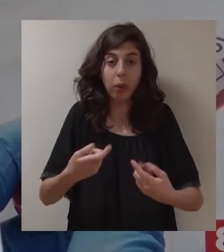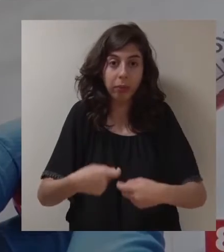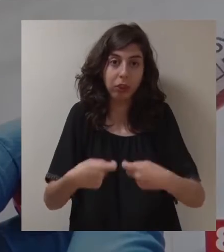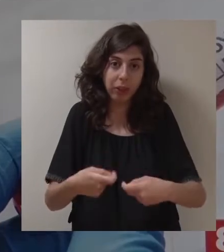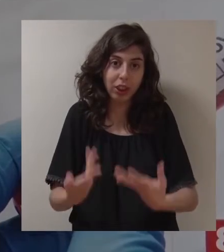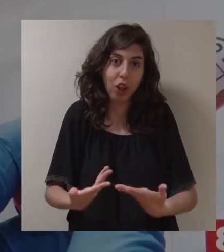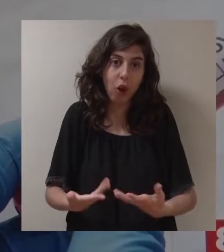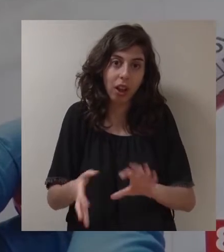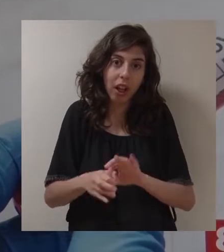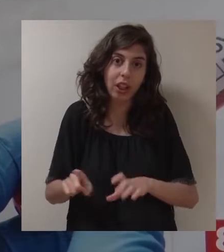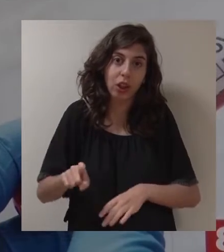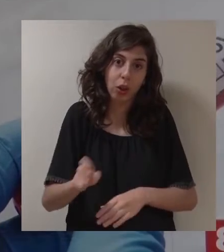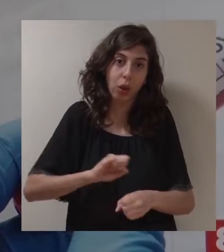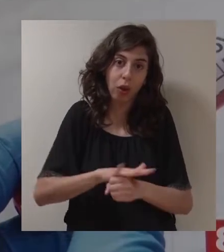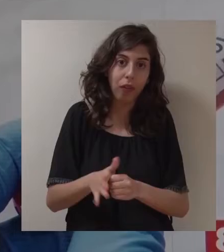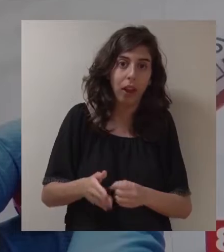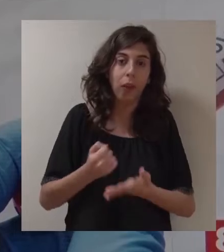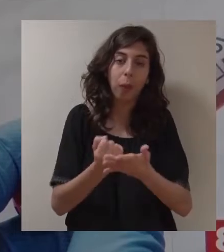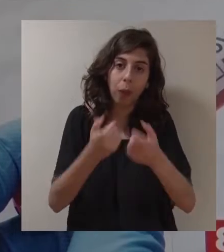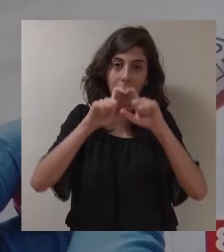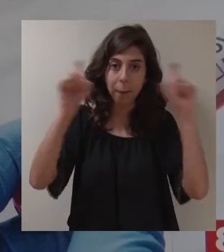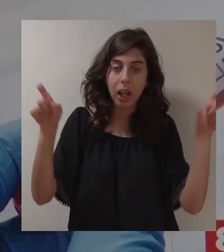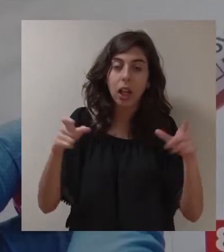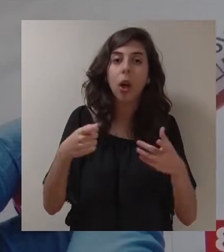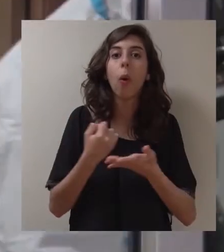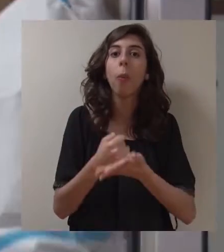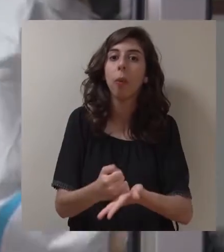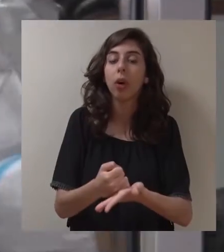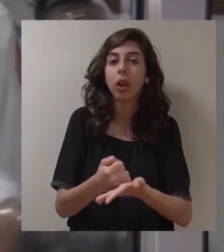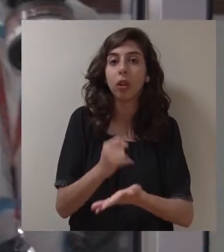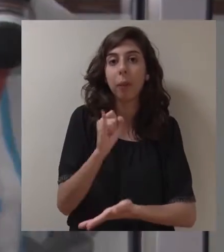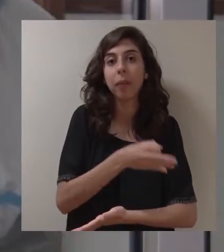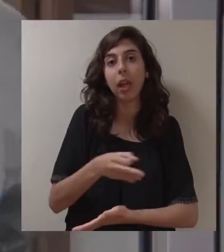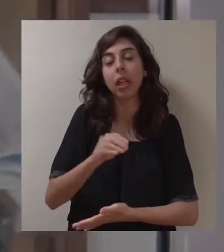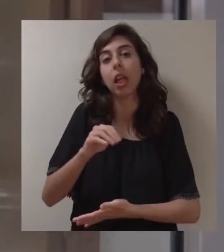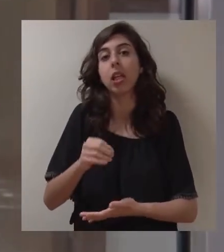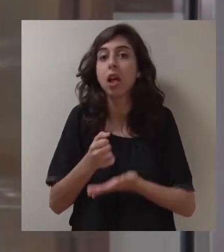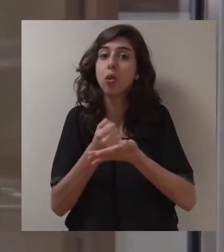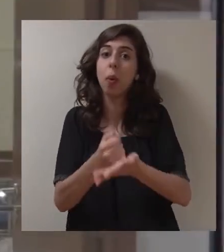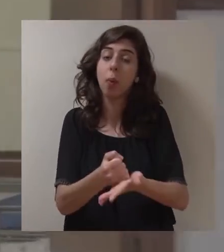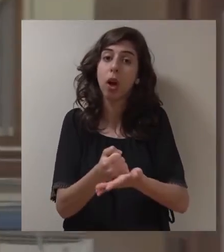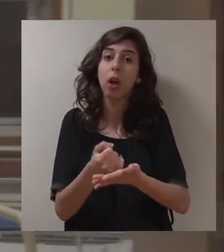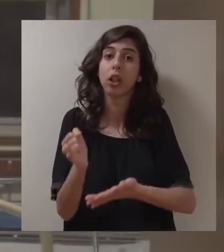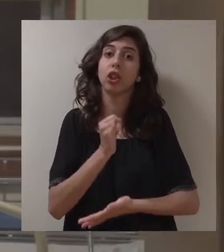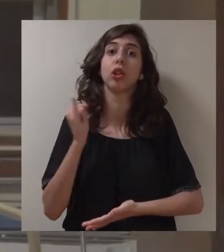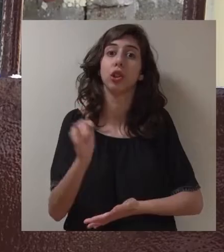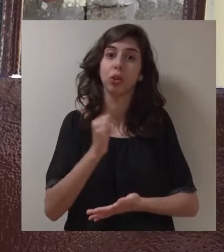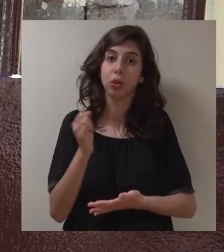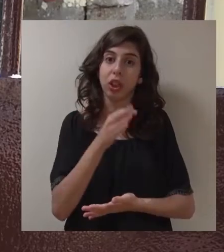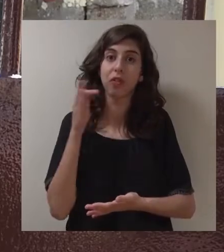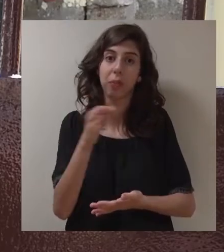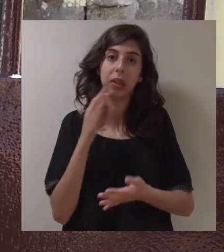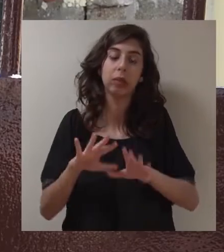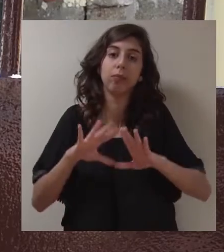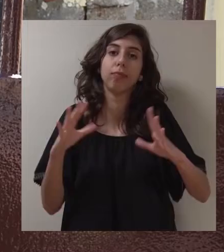para despesas correntes, que tiveram que ver com o Covid. O apoio às empresas, o apoio às IPSS, o apoio às